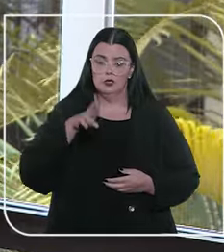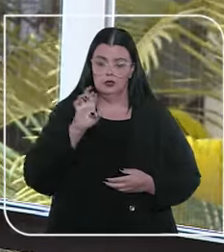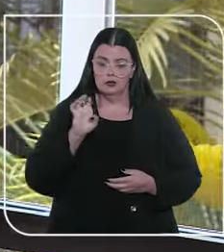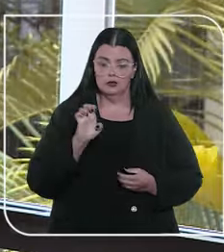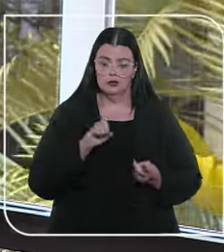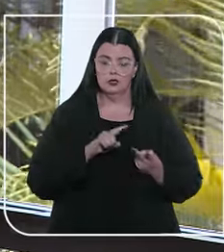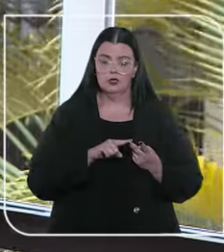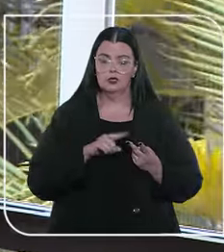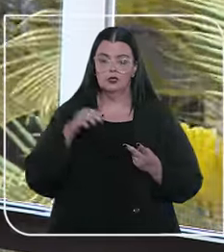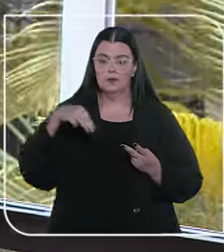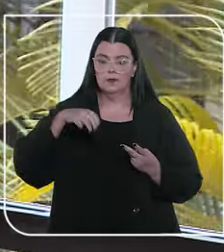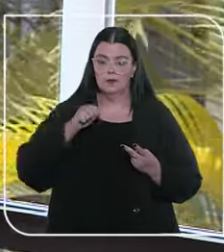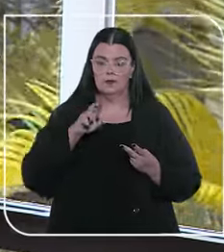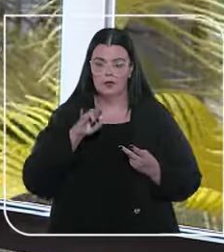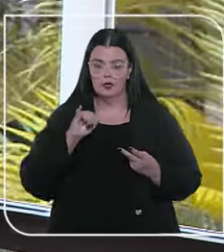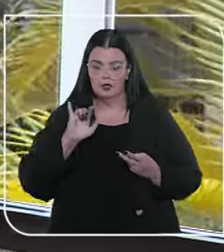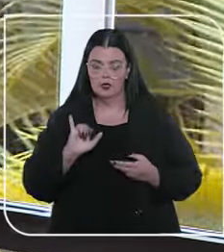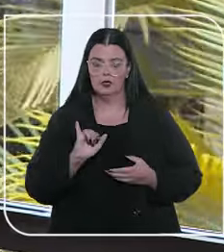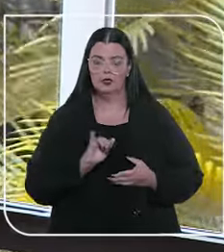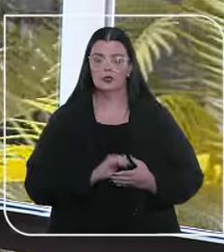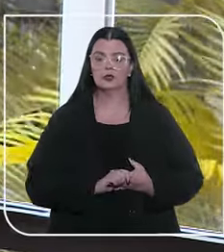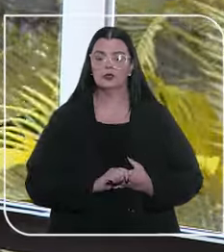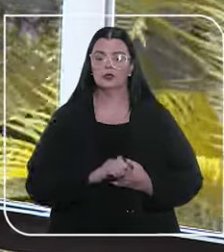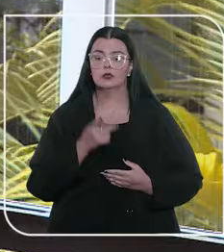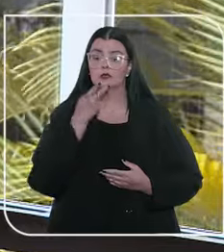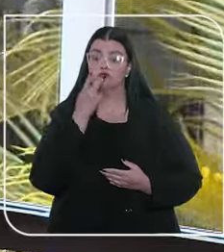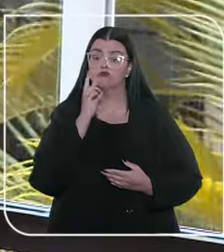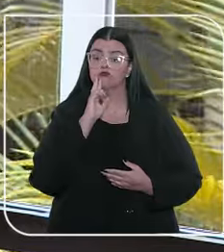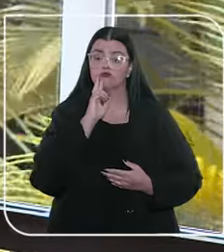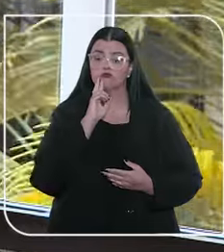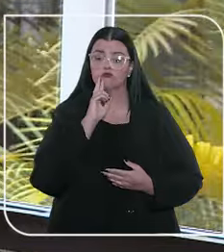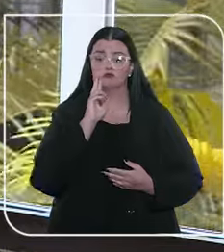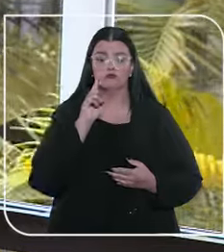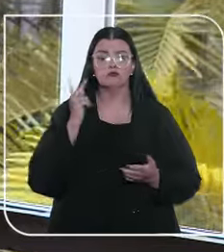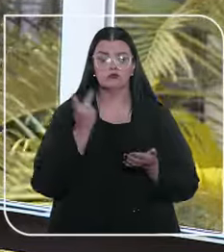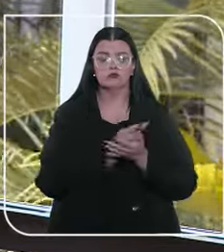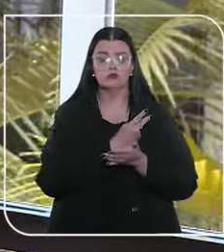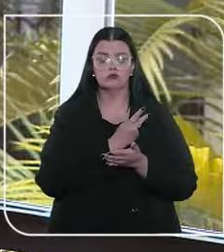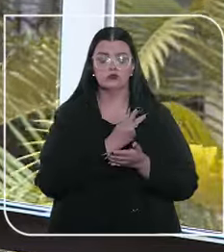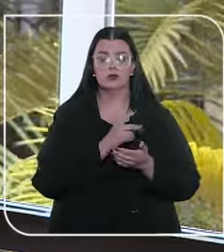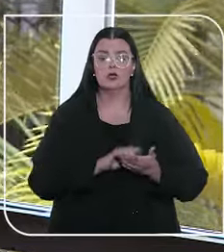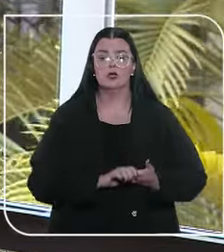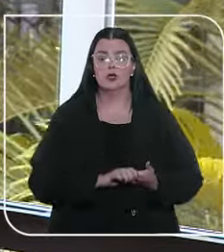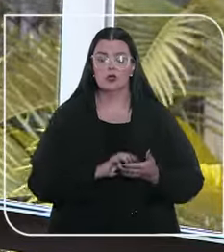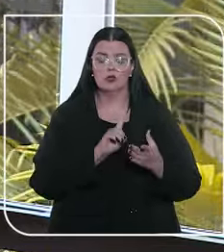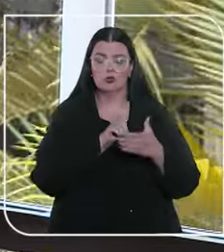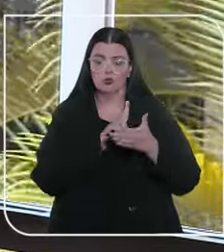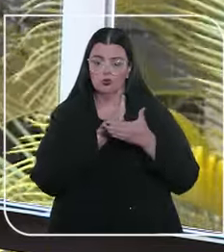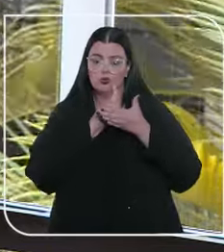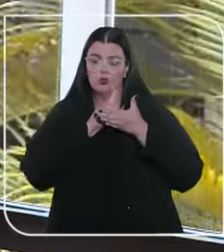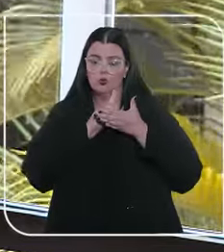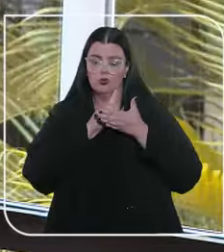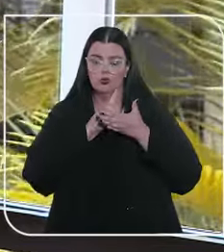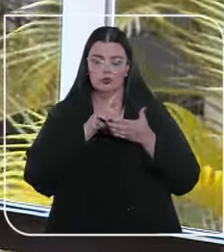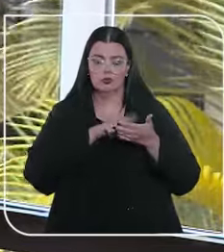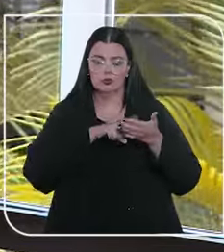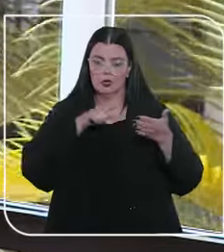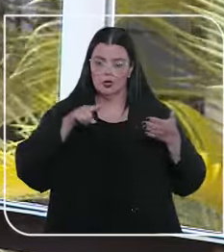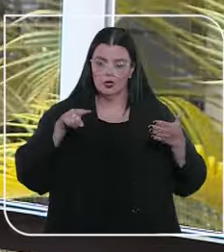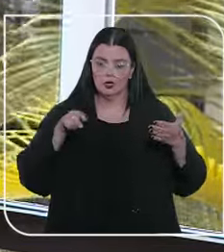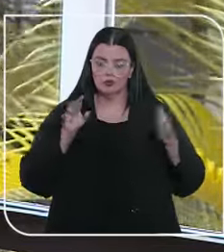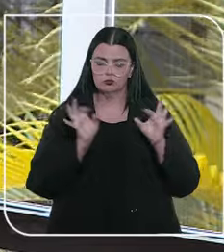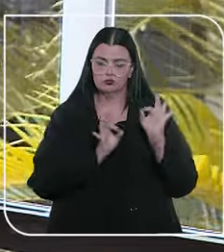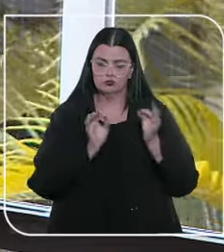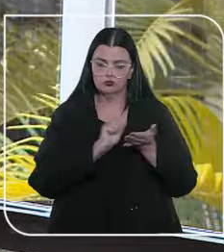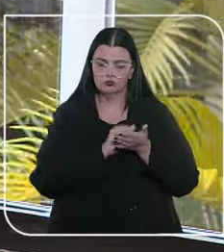André João e Açuda e Marlise Oliveira Cecílio Júnior respondem por homicídio doloso devido à assinatura de um laudo que